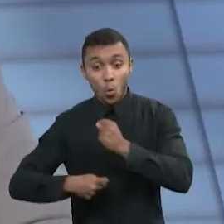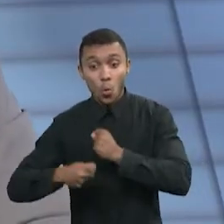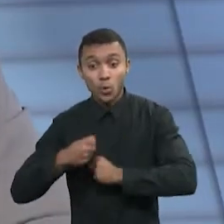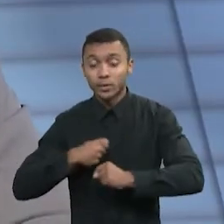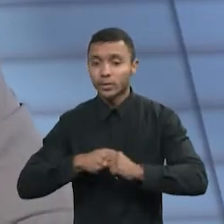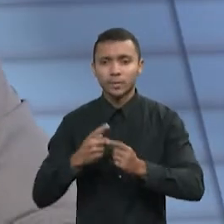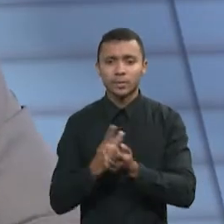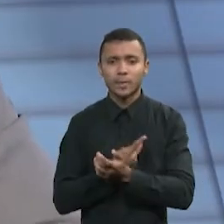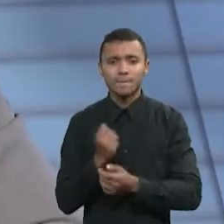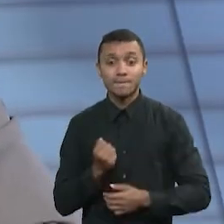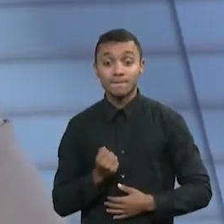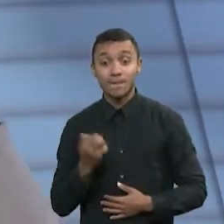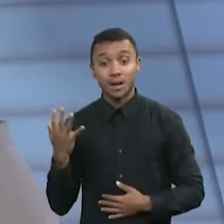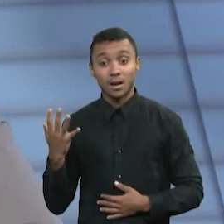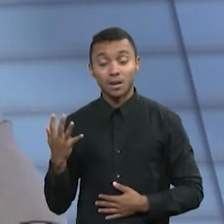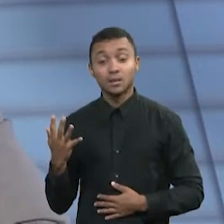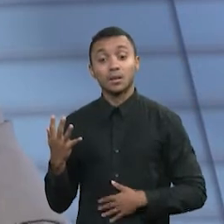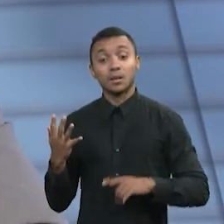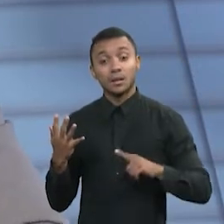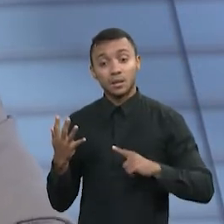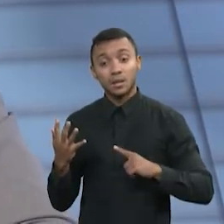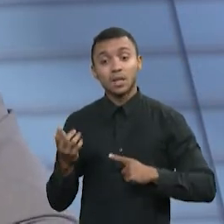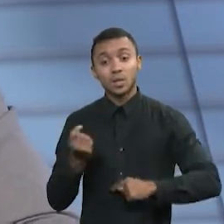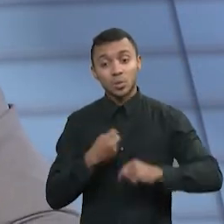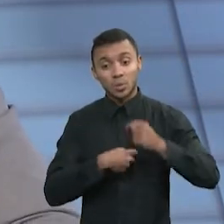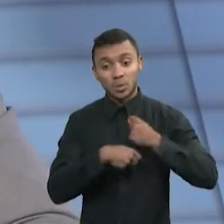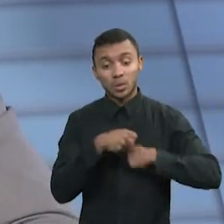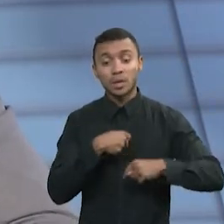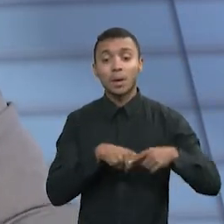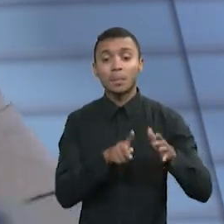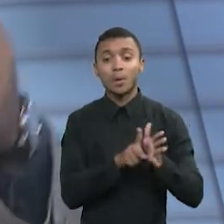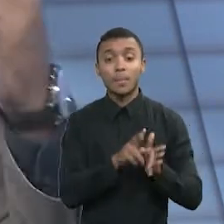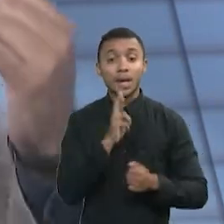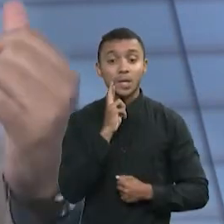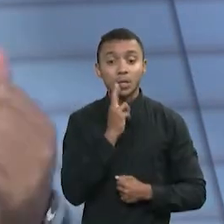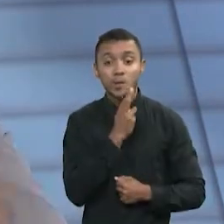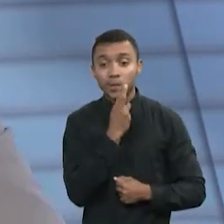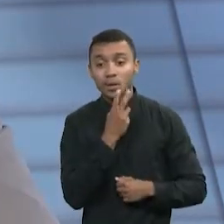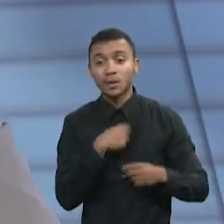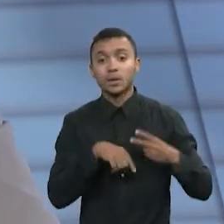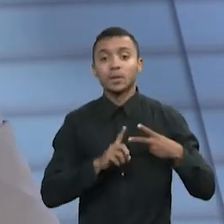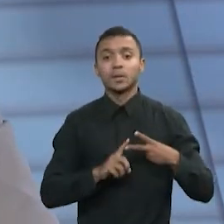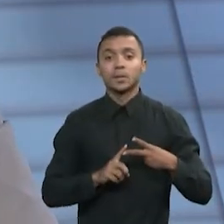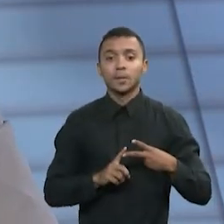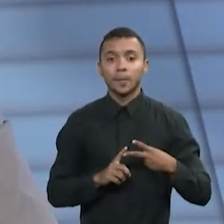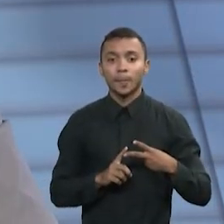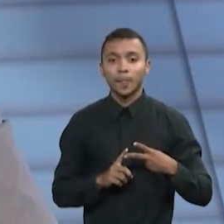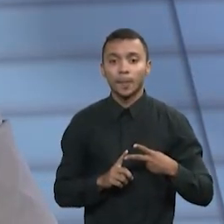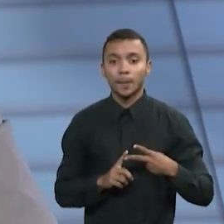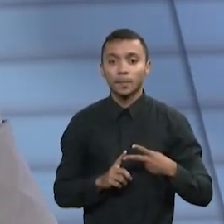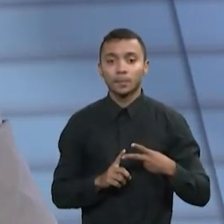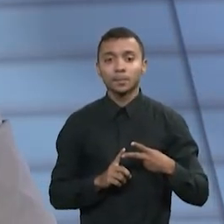PGFN. Então, a gente teve transação específica para restaurantes. Isso no passado. A só lembra, é a Procuradoria Geral da Fazenda Nacional.